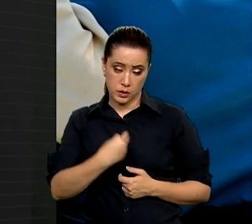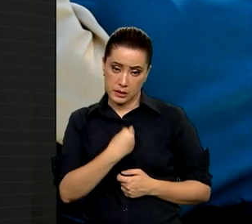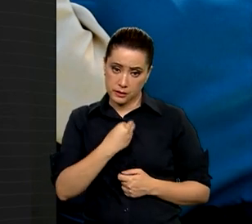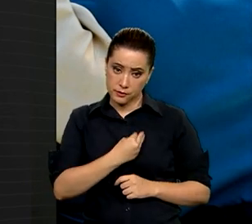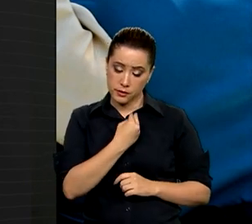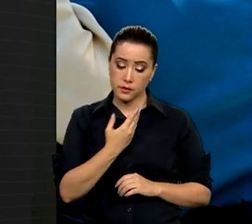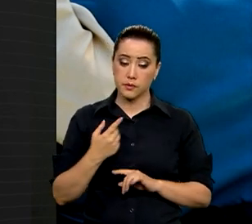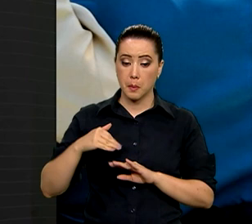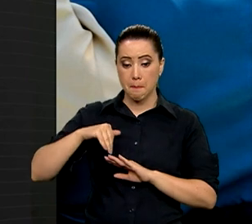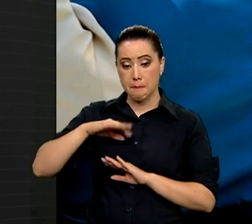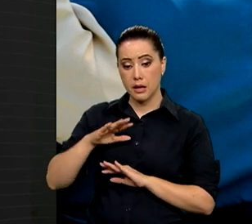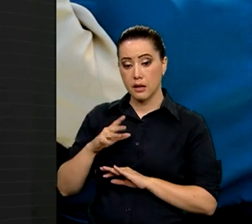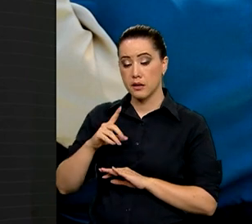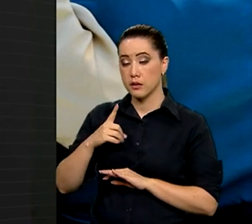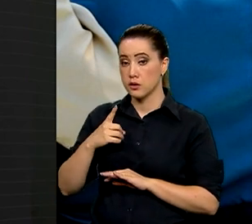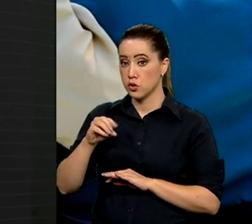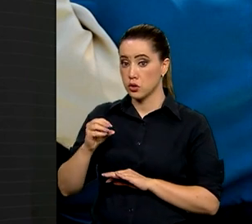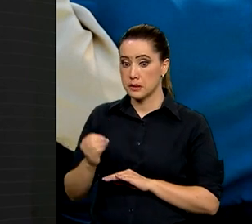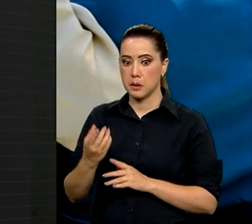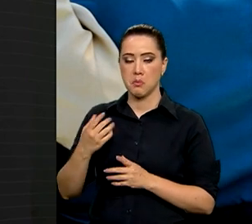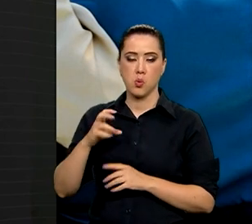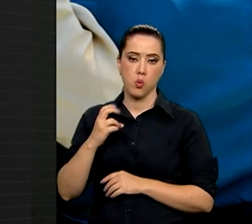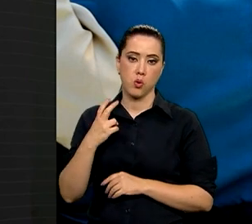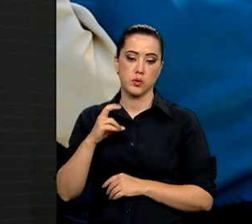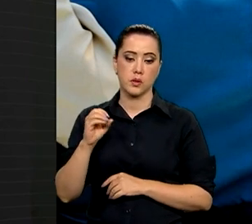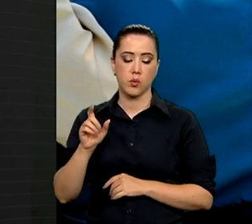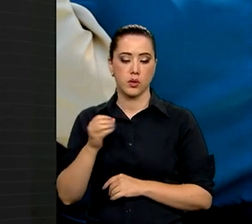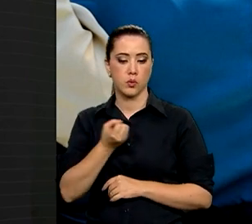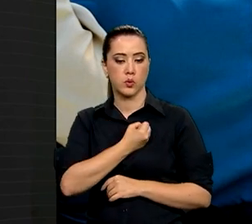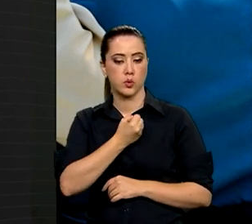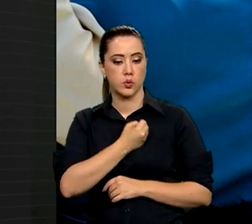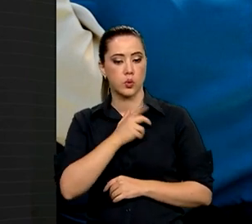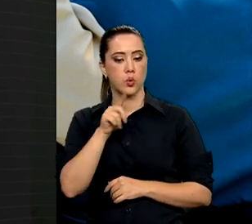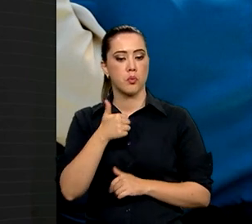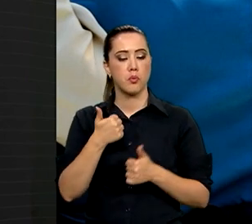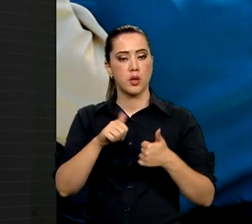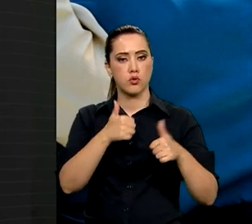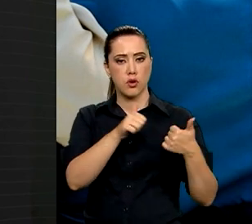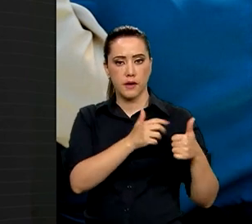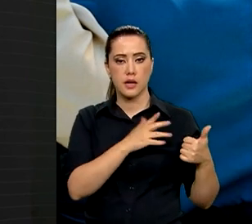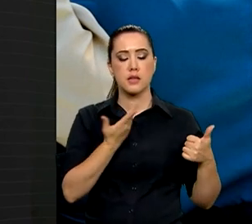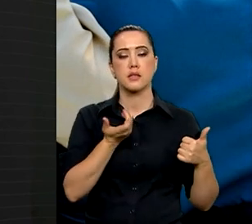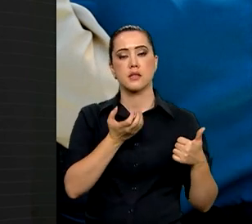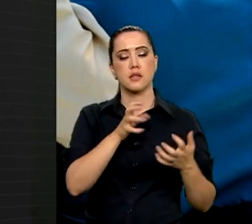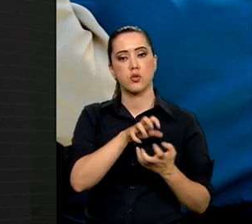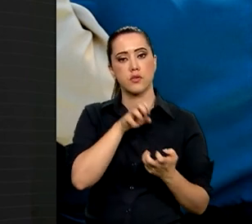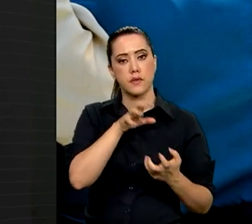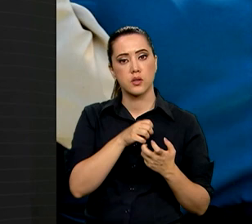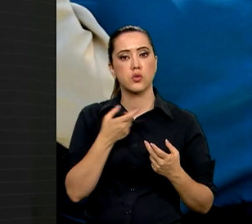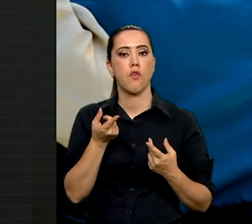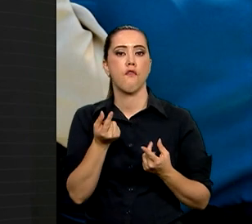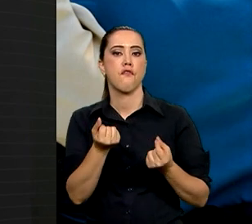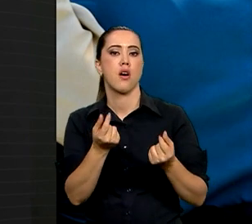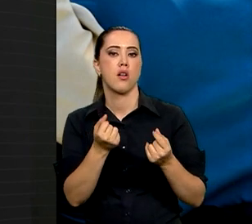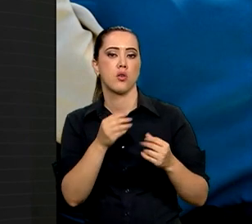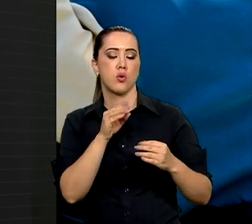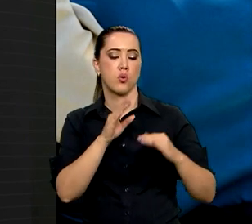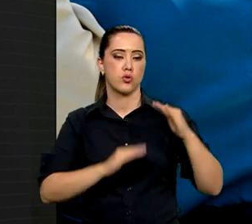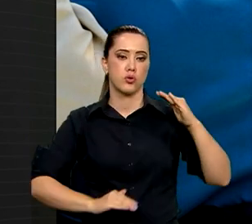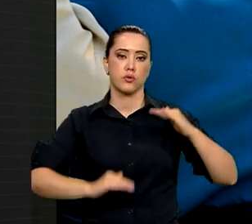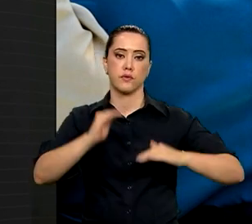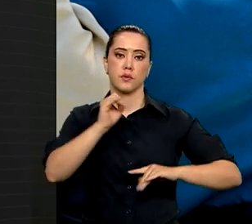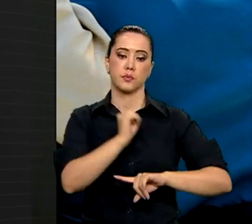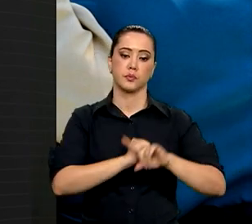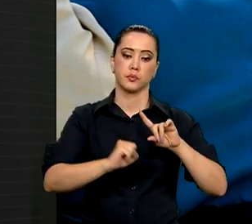quantidade de habitantes, indicadores de envelhecimento e de privação socioeconômica e a desigualdade social.